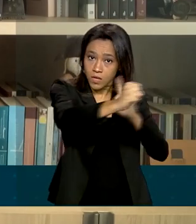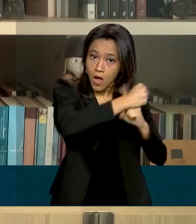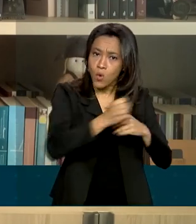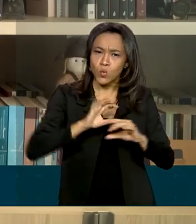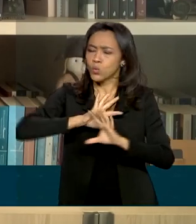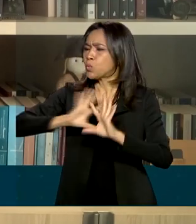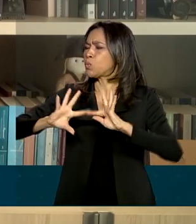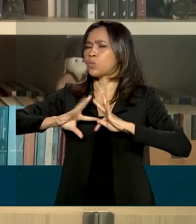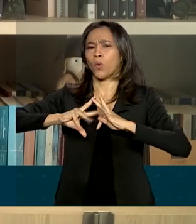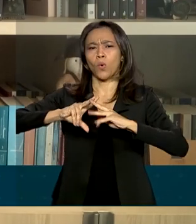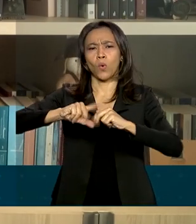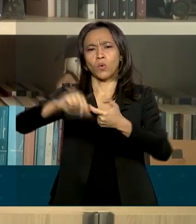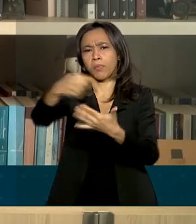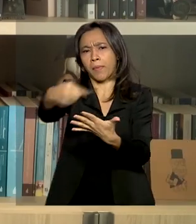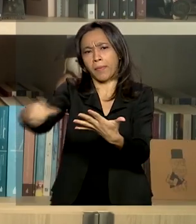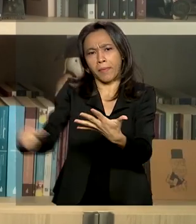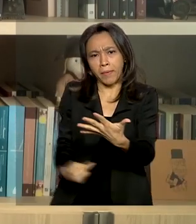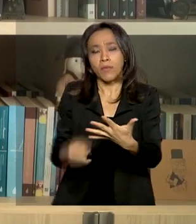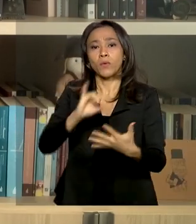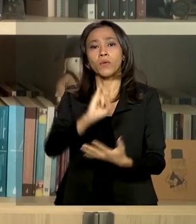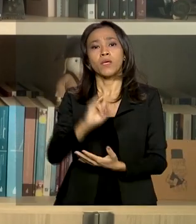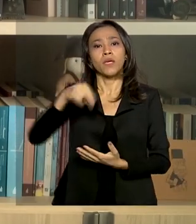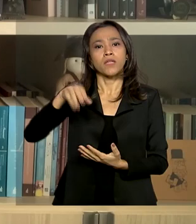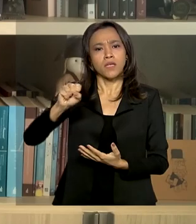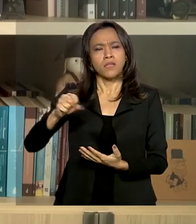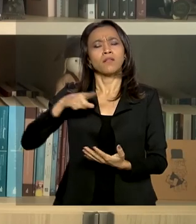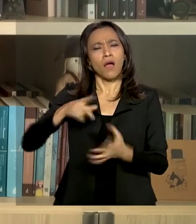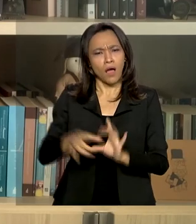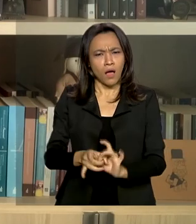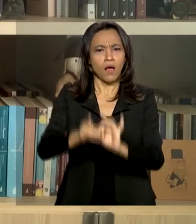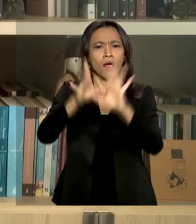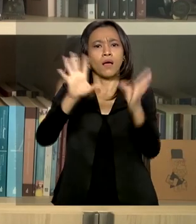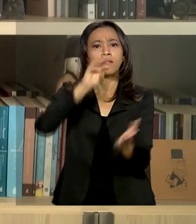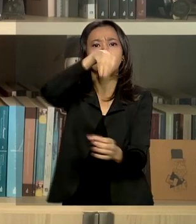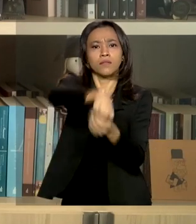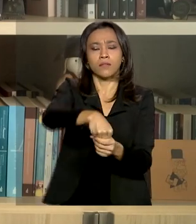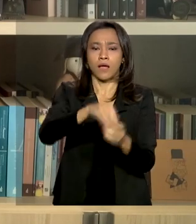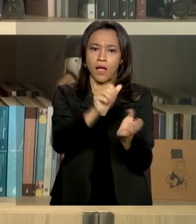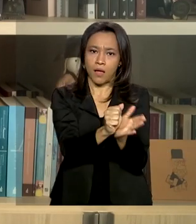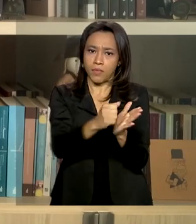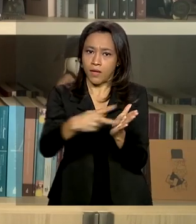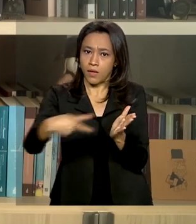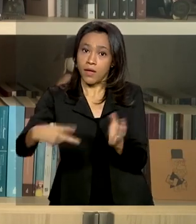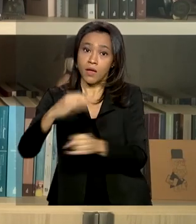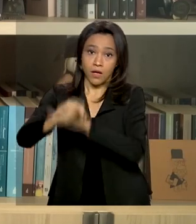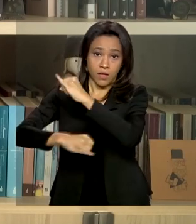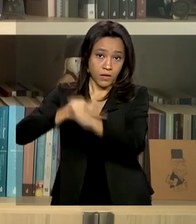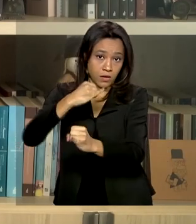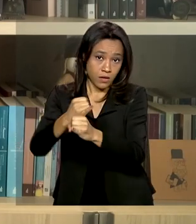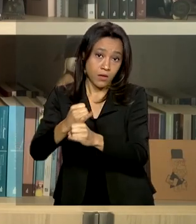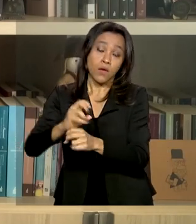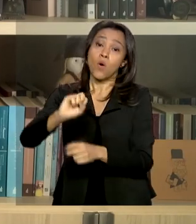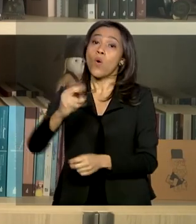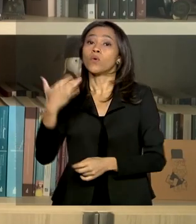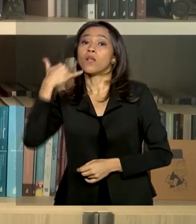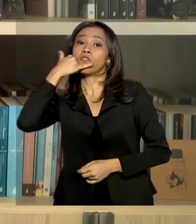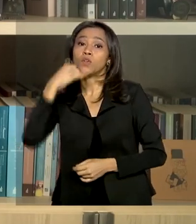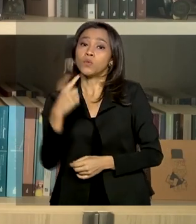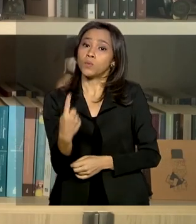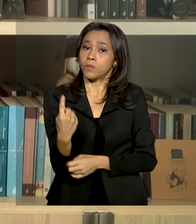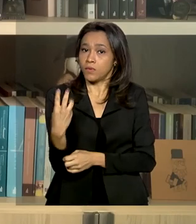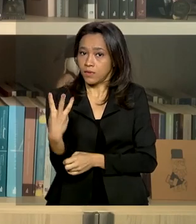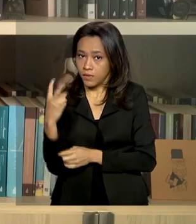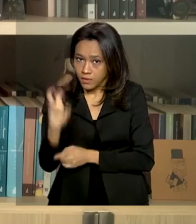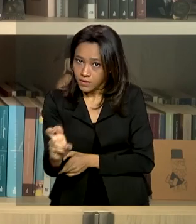INSS estão disponíveis no aplicativo do celular, no computador ou pelo telefone 135. Além de